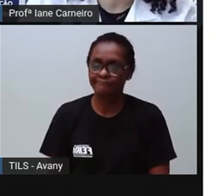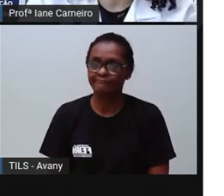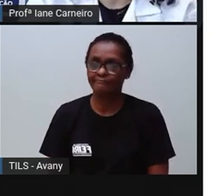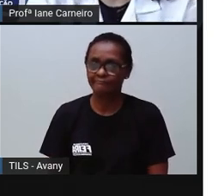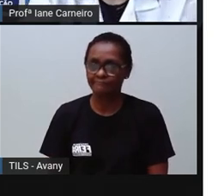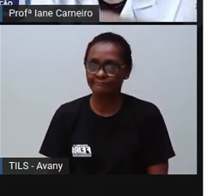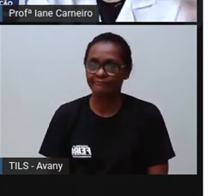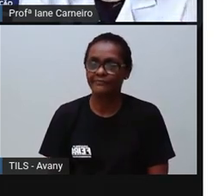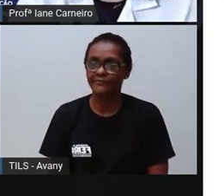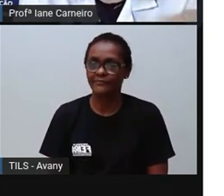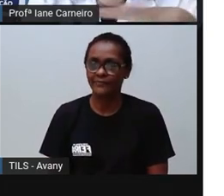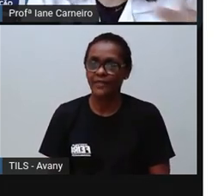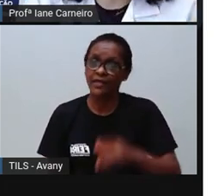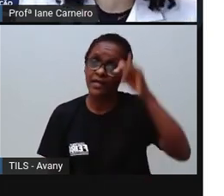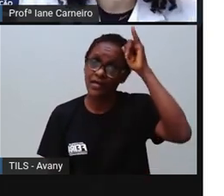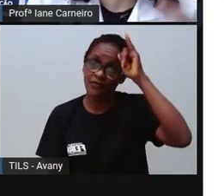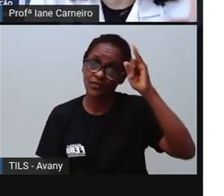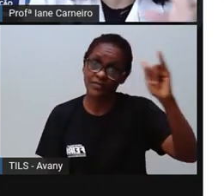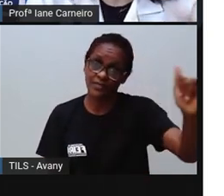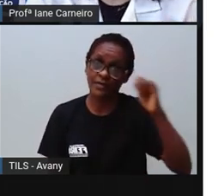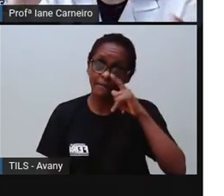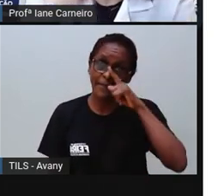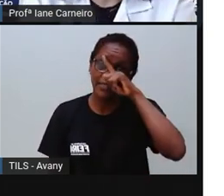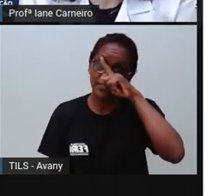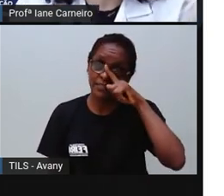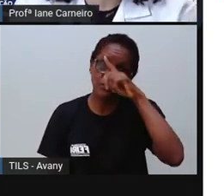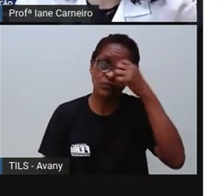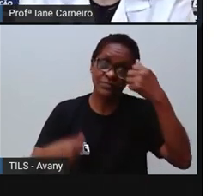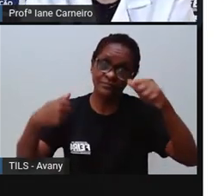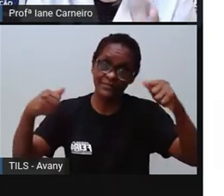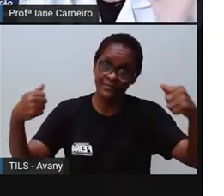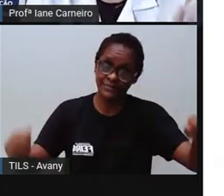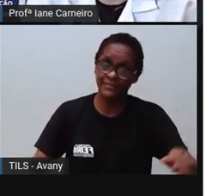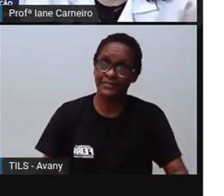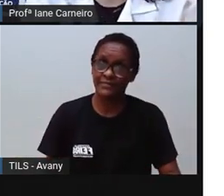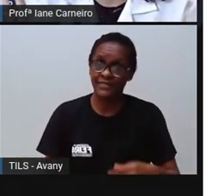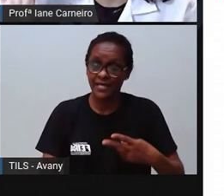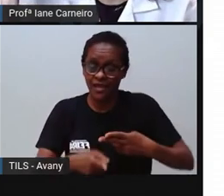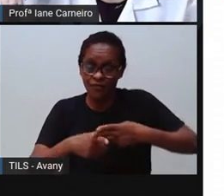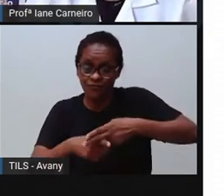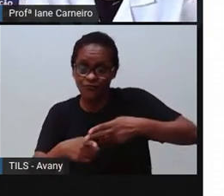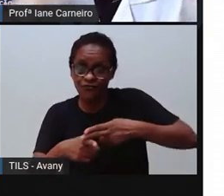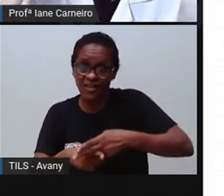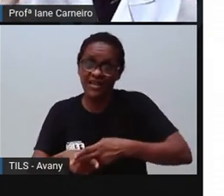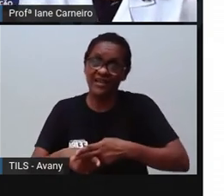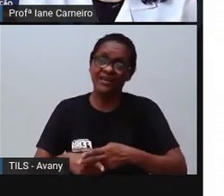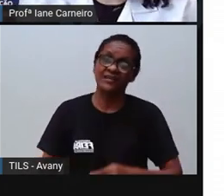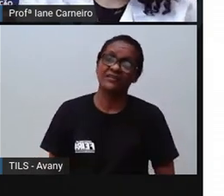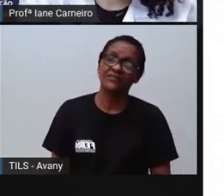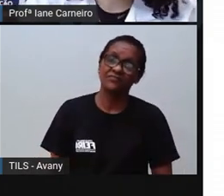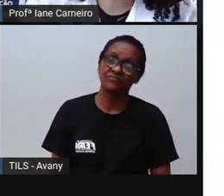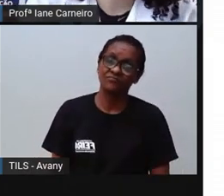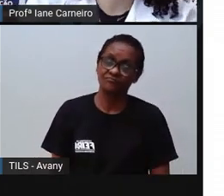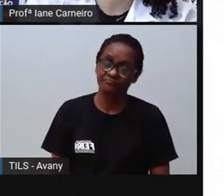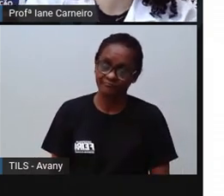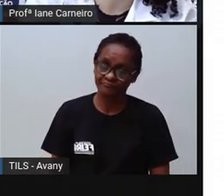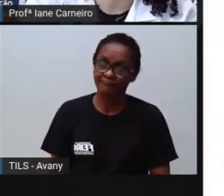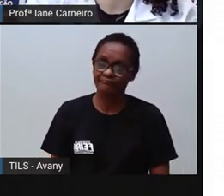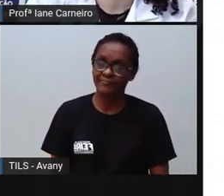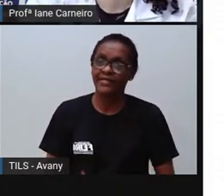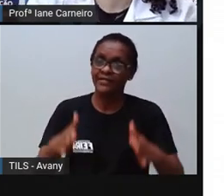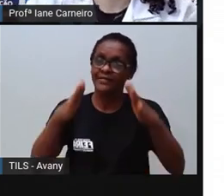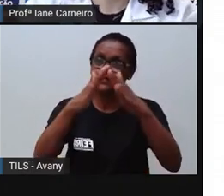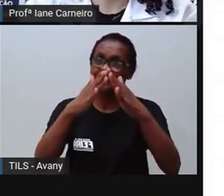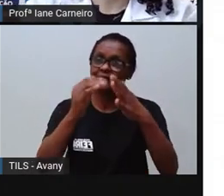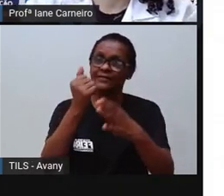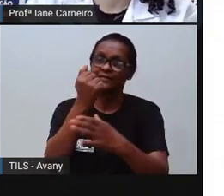O certo de evitar esses perigos aí lá na cozinha, as facas perto de vocês, né, e aí a casa fica muito mais segura.